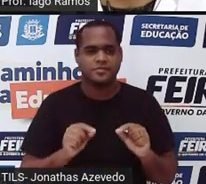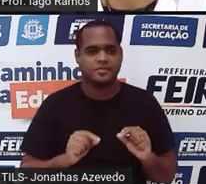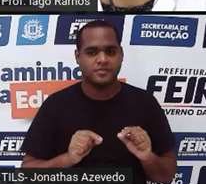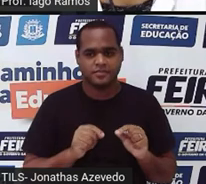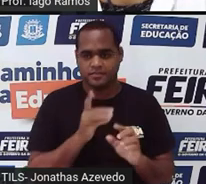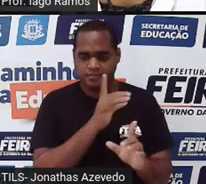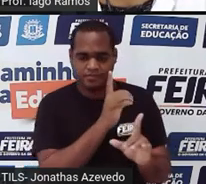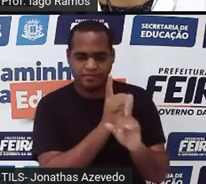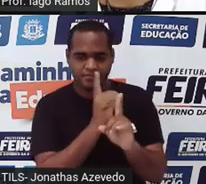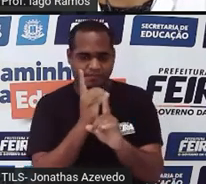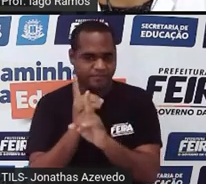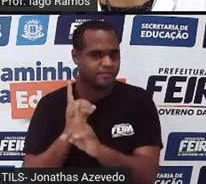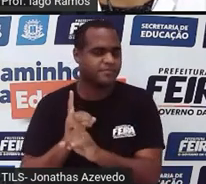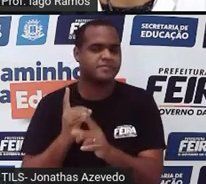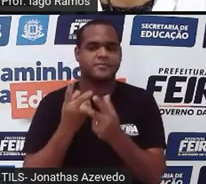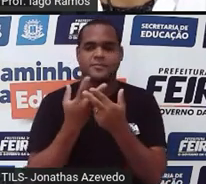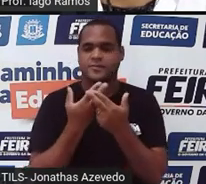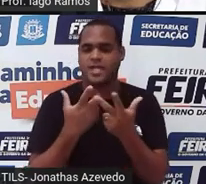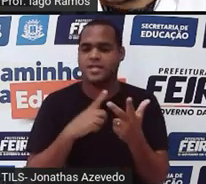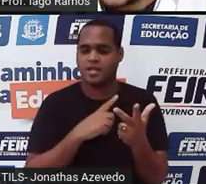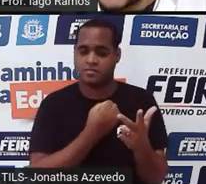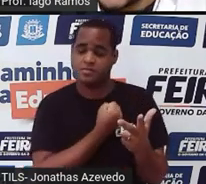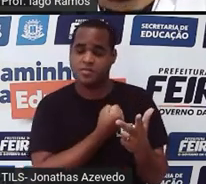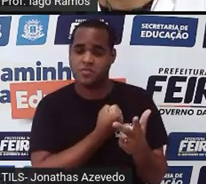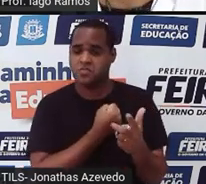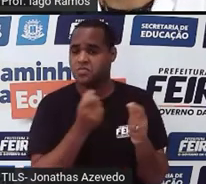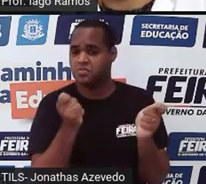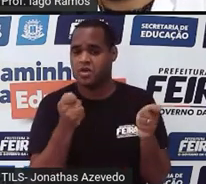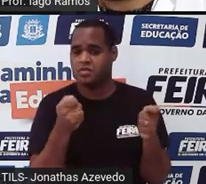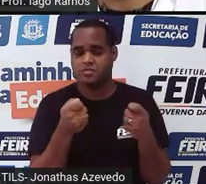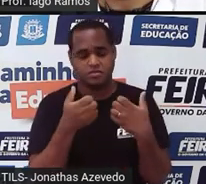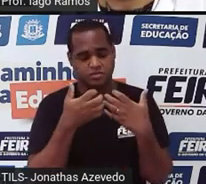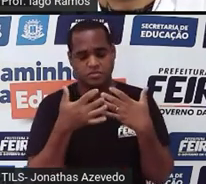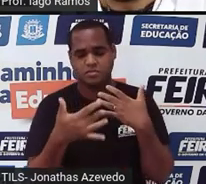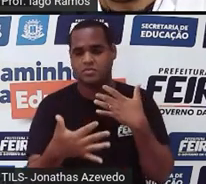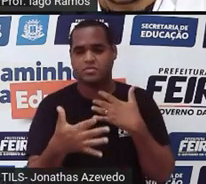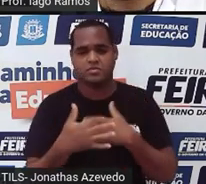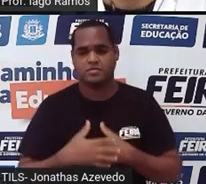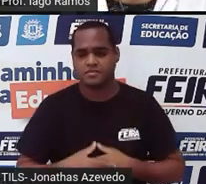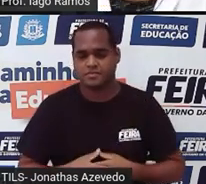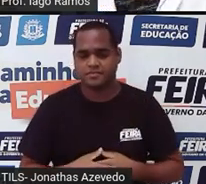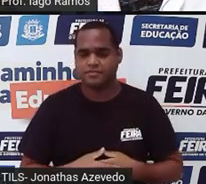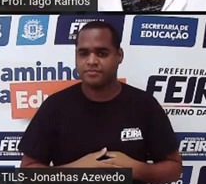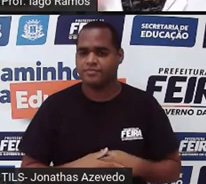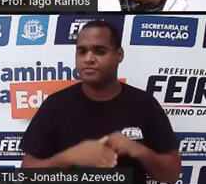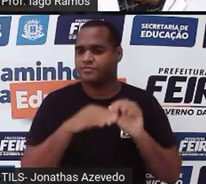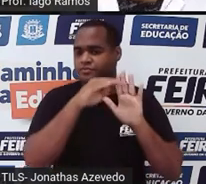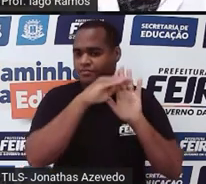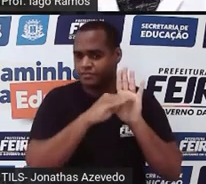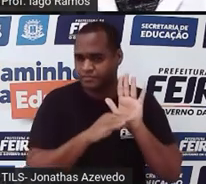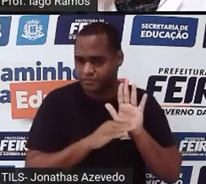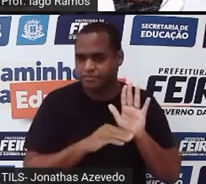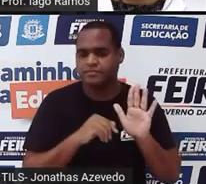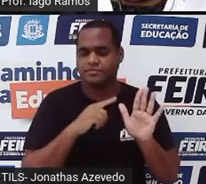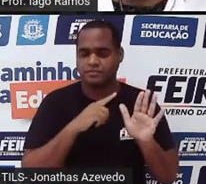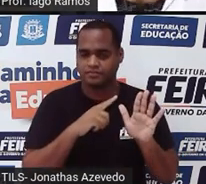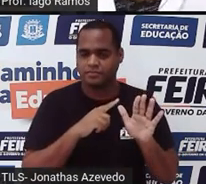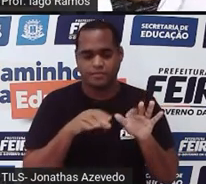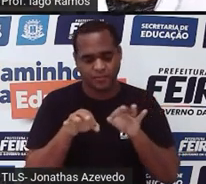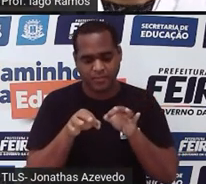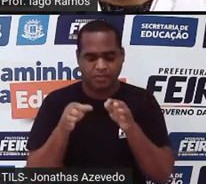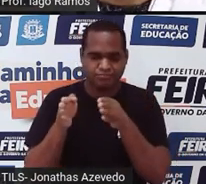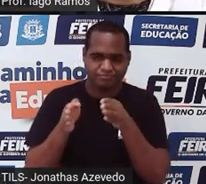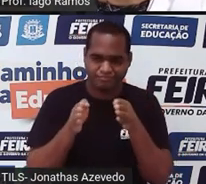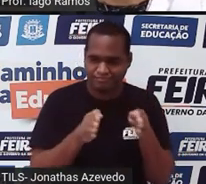encontrar os próximos números dessa sequência, está bom? Dessa nova sequência que nasceu